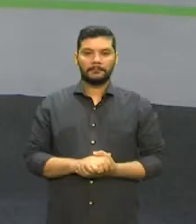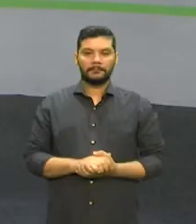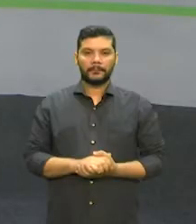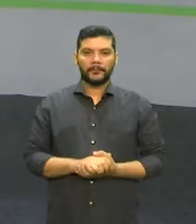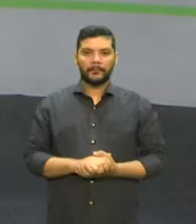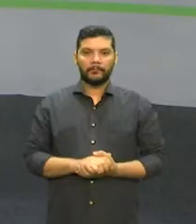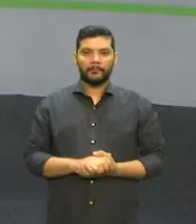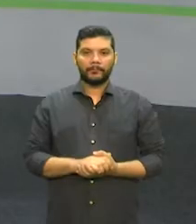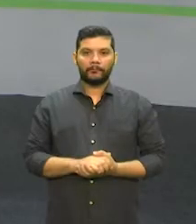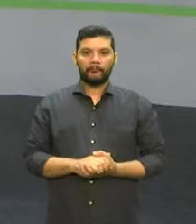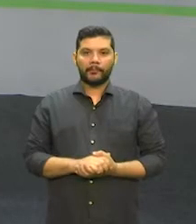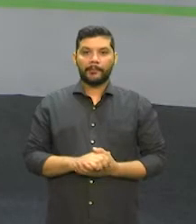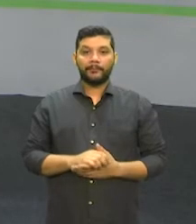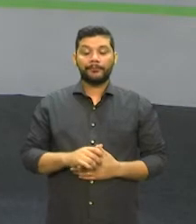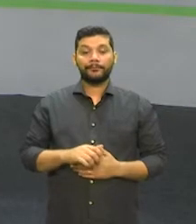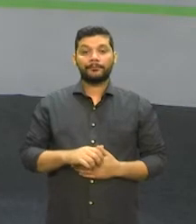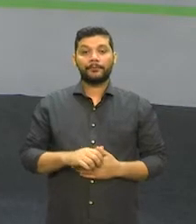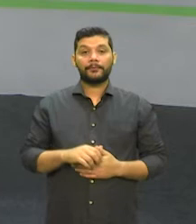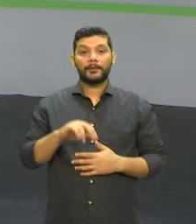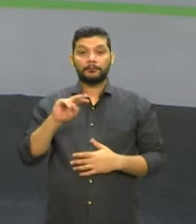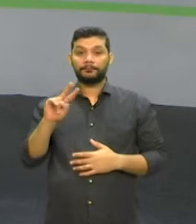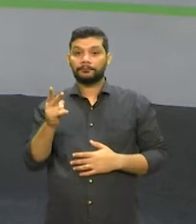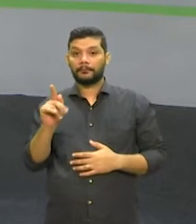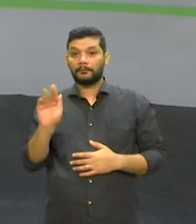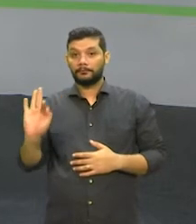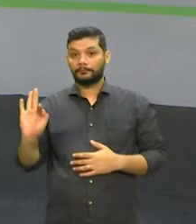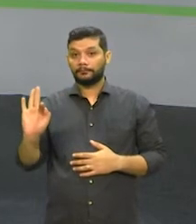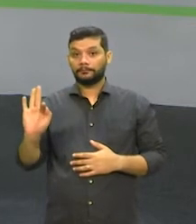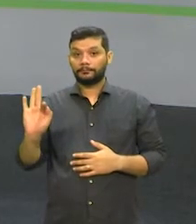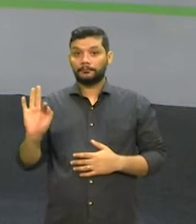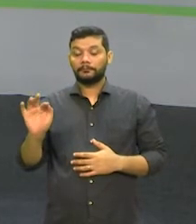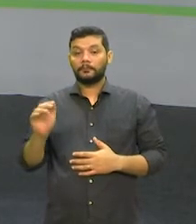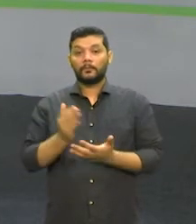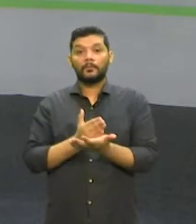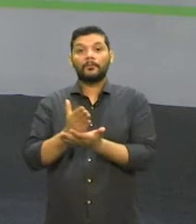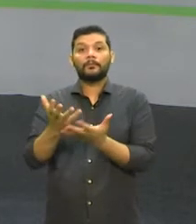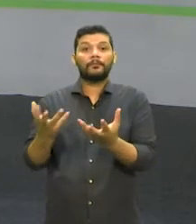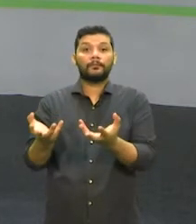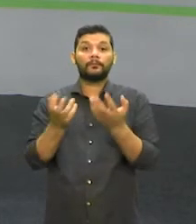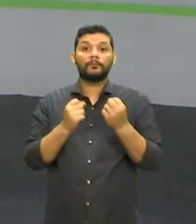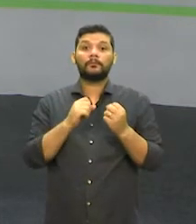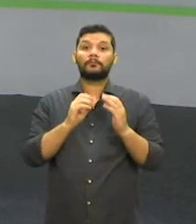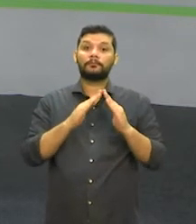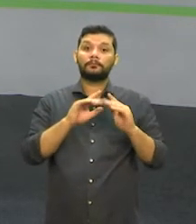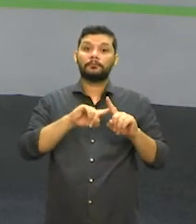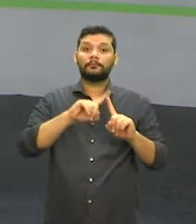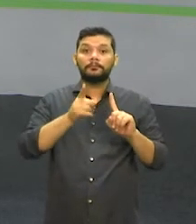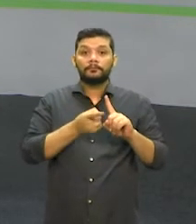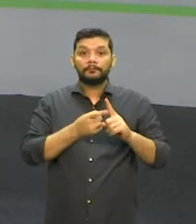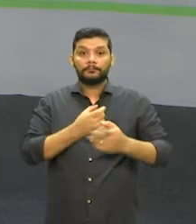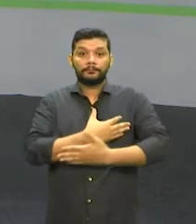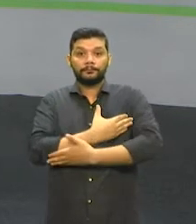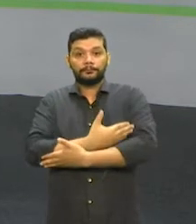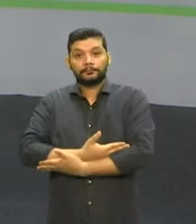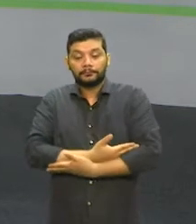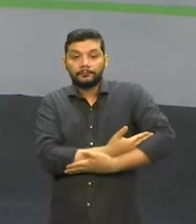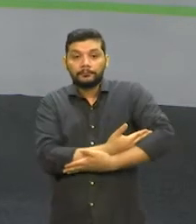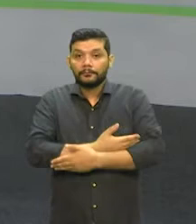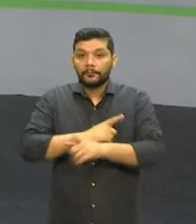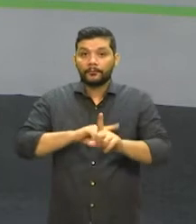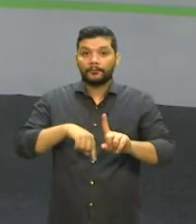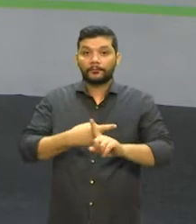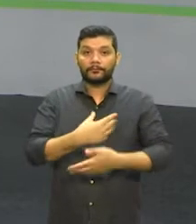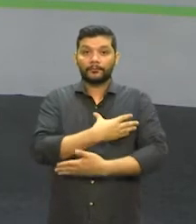O Hospital Geral de Fortaleza inicia o acolhimento na casa da gestante, do bebê e da puérpera. O espaço de